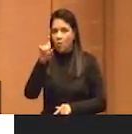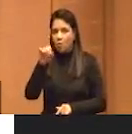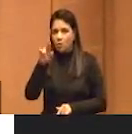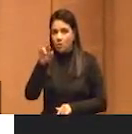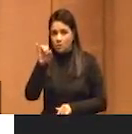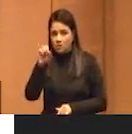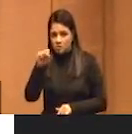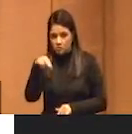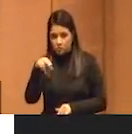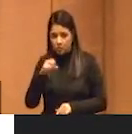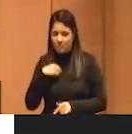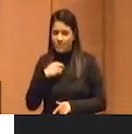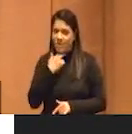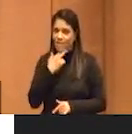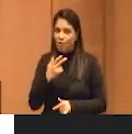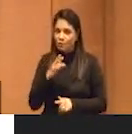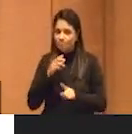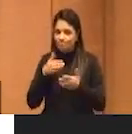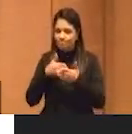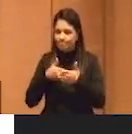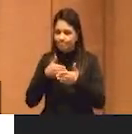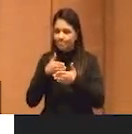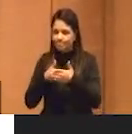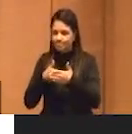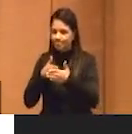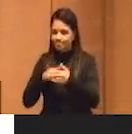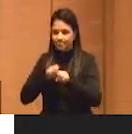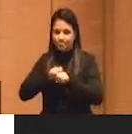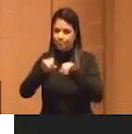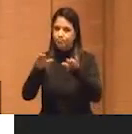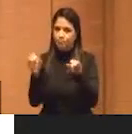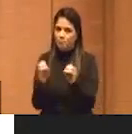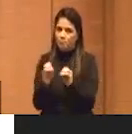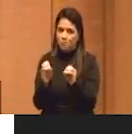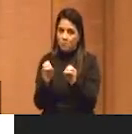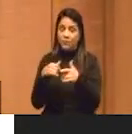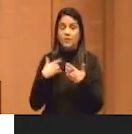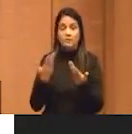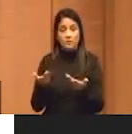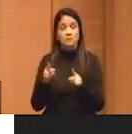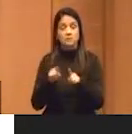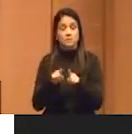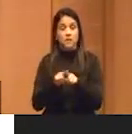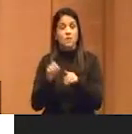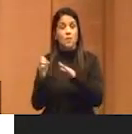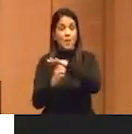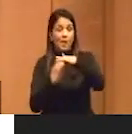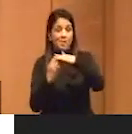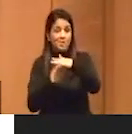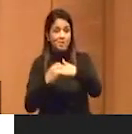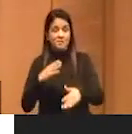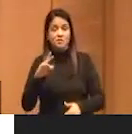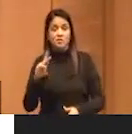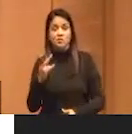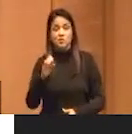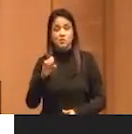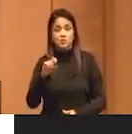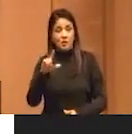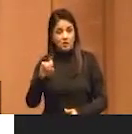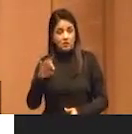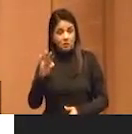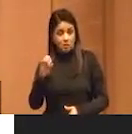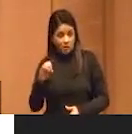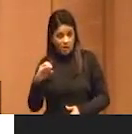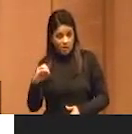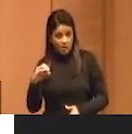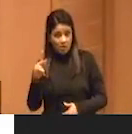essa voz circule, e aqueles que acham que isso termina jogando, como a Shelley Turkin, a gente fica isolado, e aí os